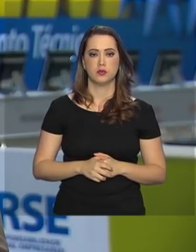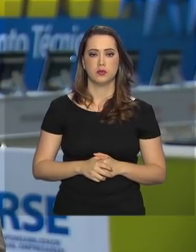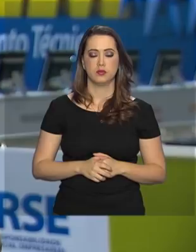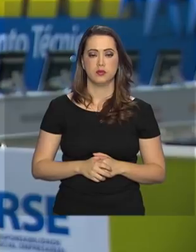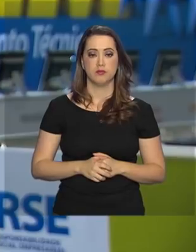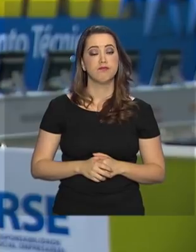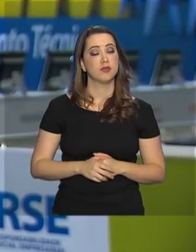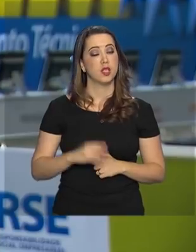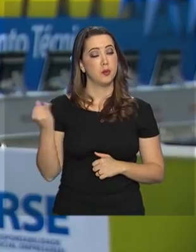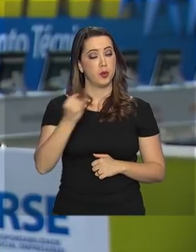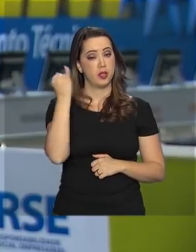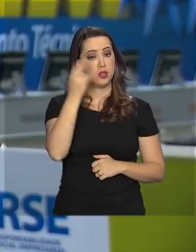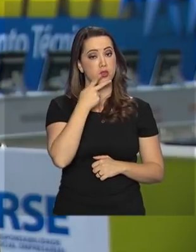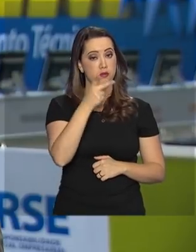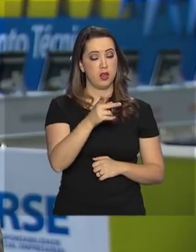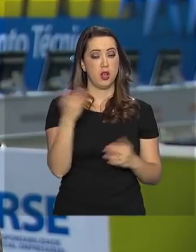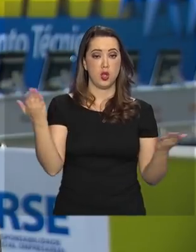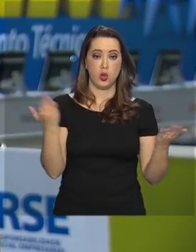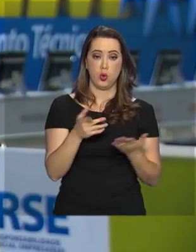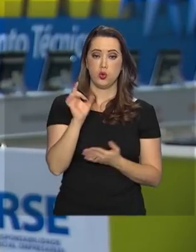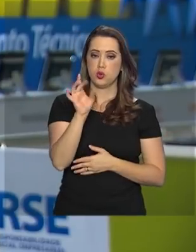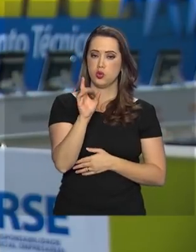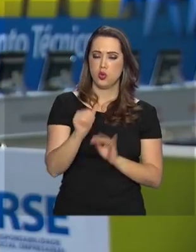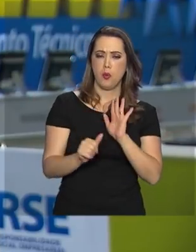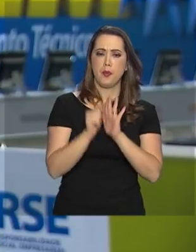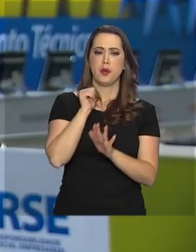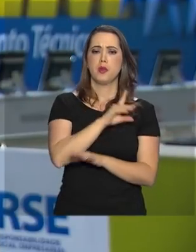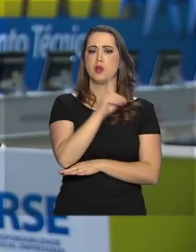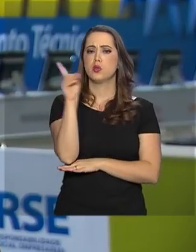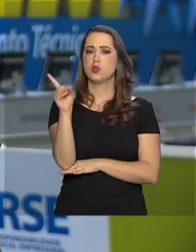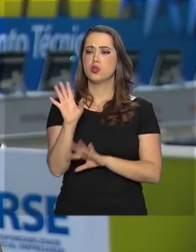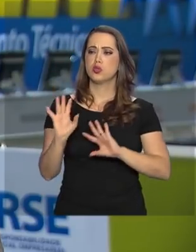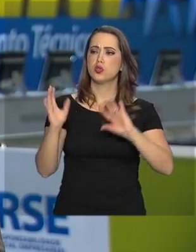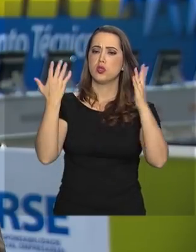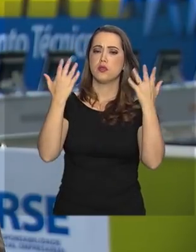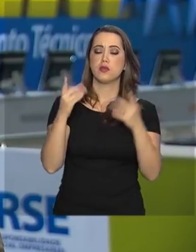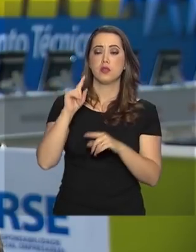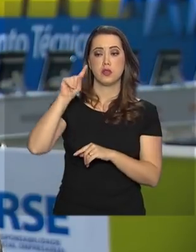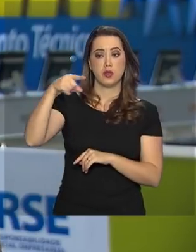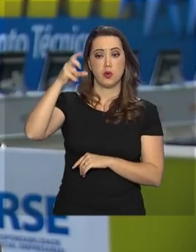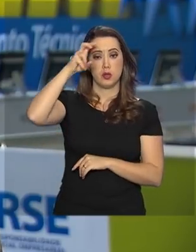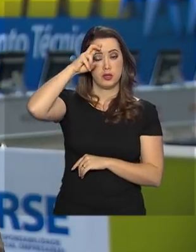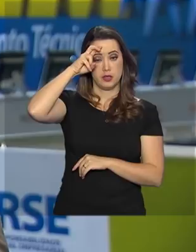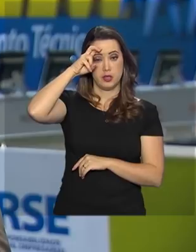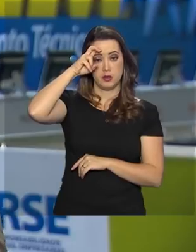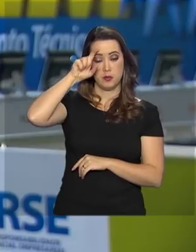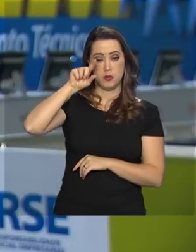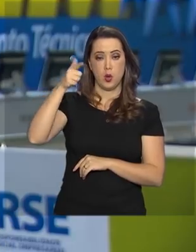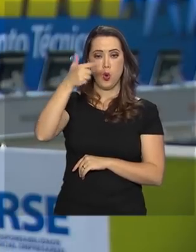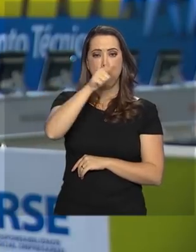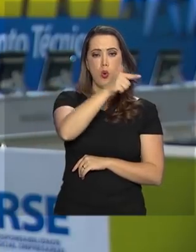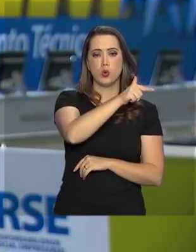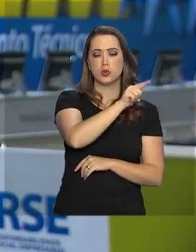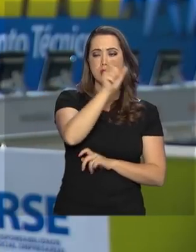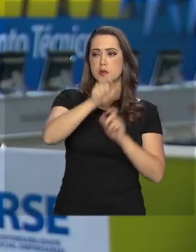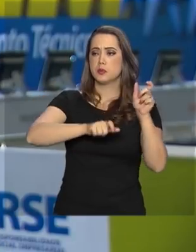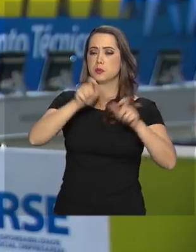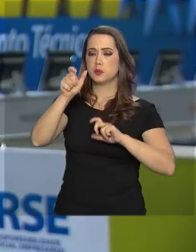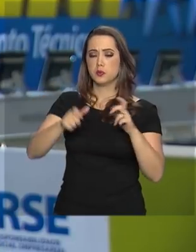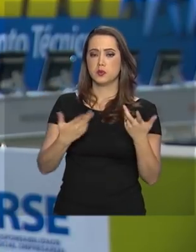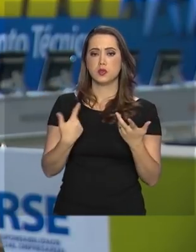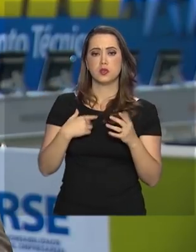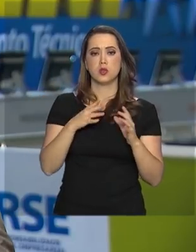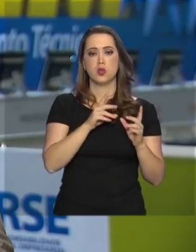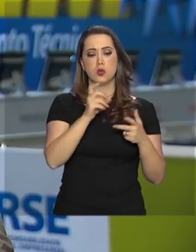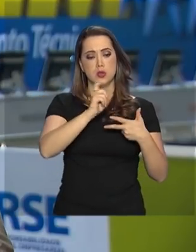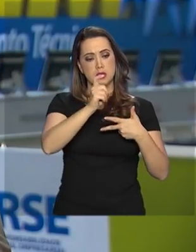E vale destacar que hoje é só apenas o primeiro dia de evento. Até a próxima quinta-feira, outras autoridades dos